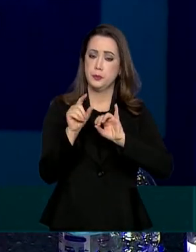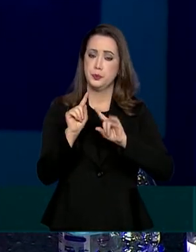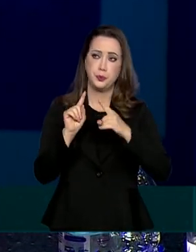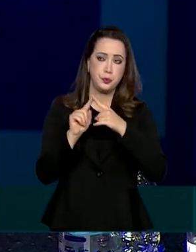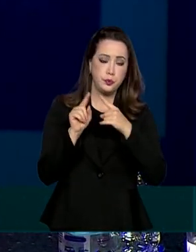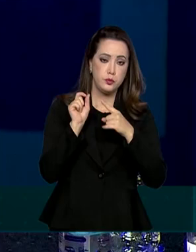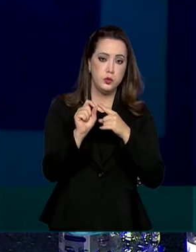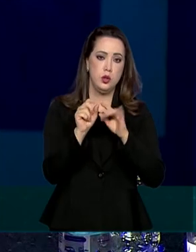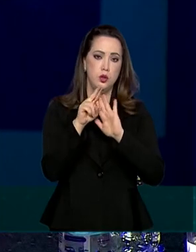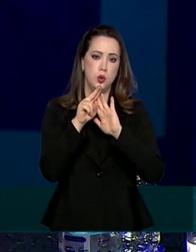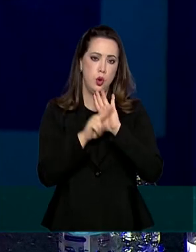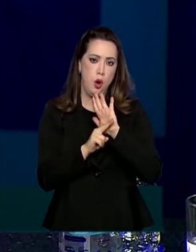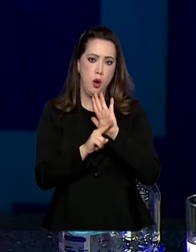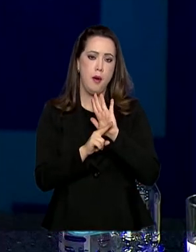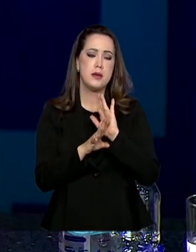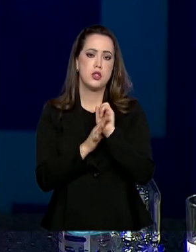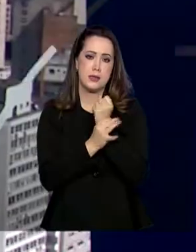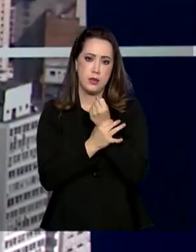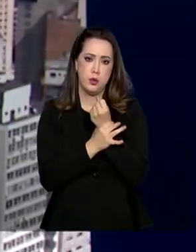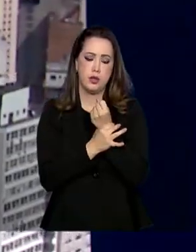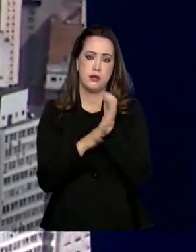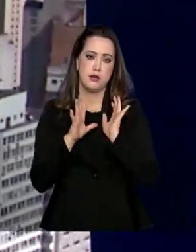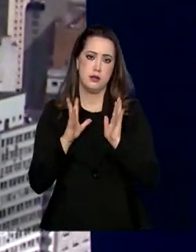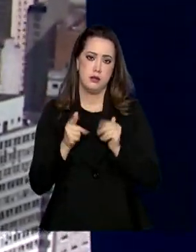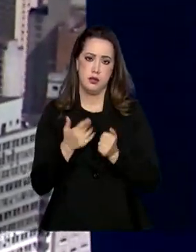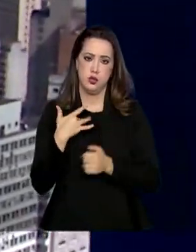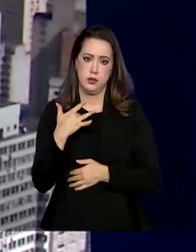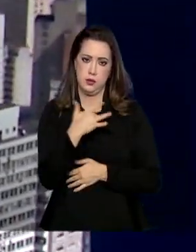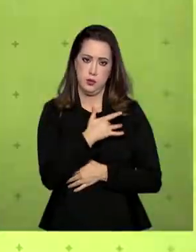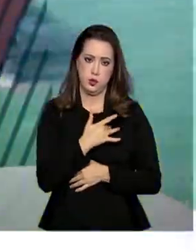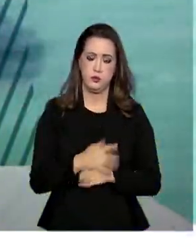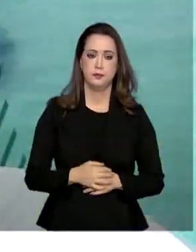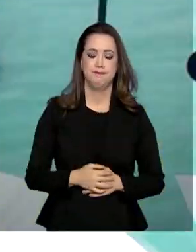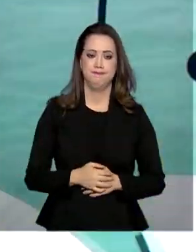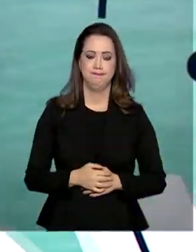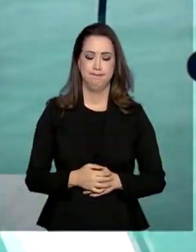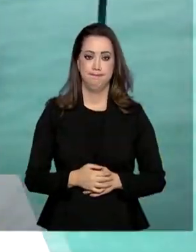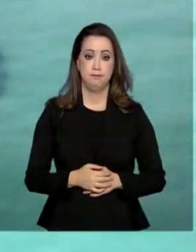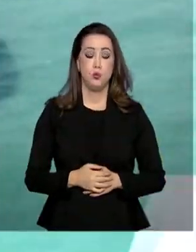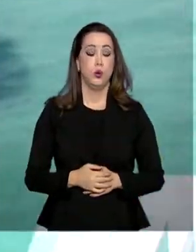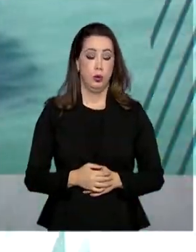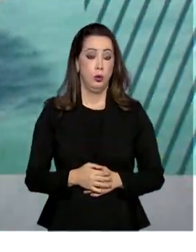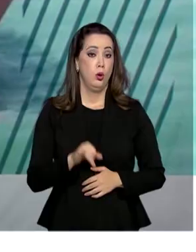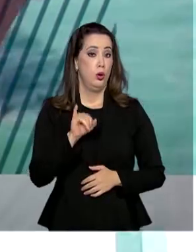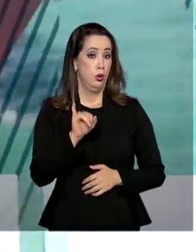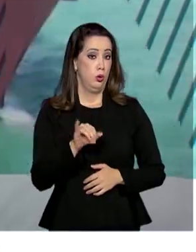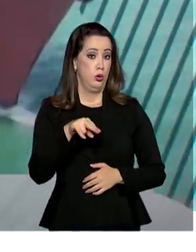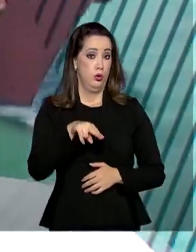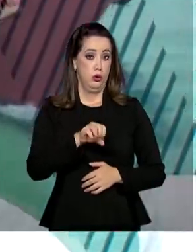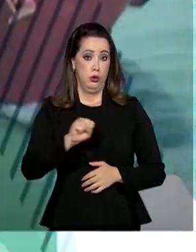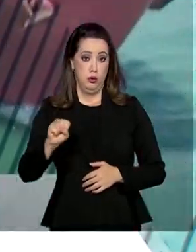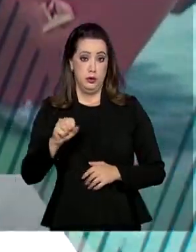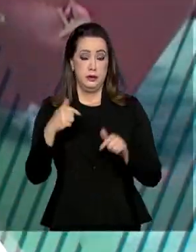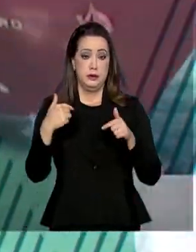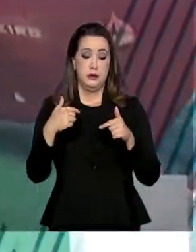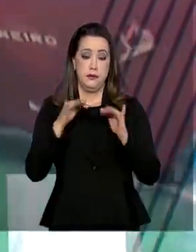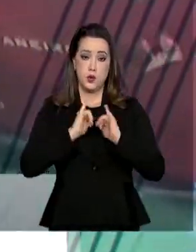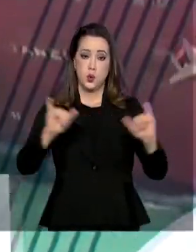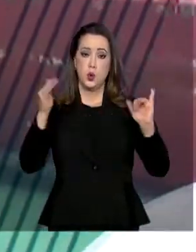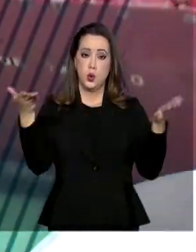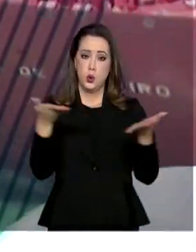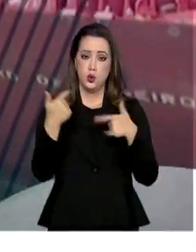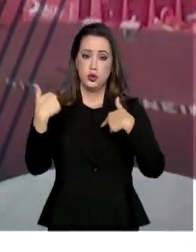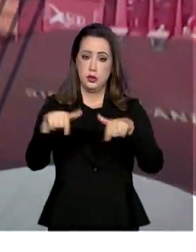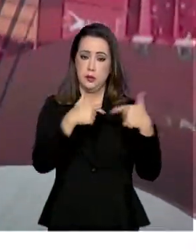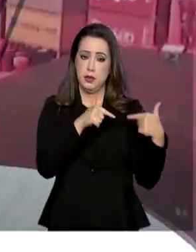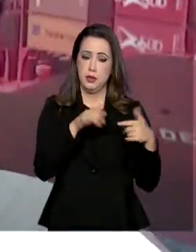protocolos de biossegurança. E o INSS informou hoje que está trabalhando para realizar